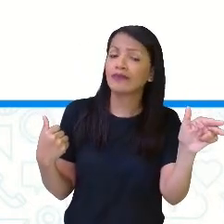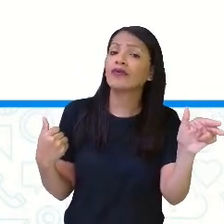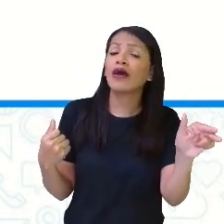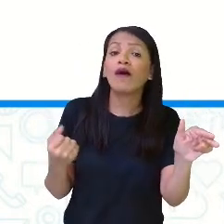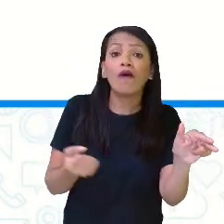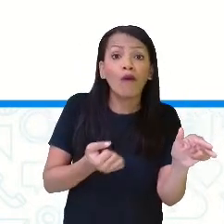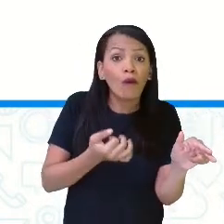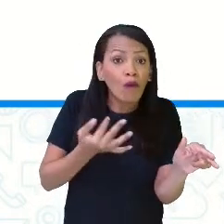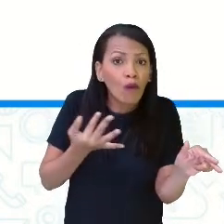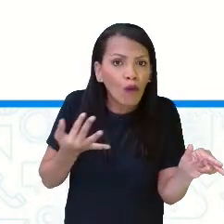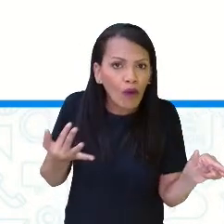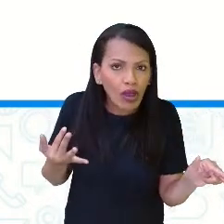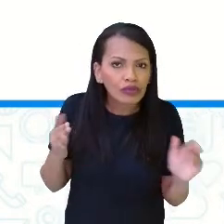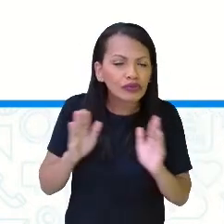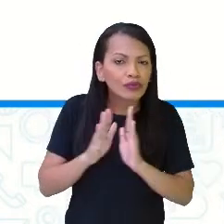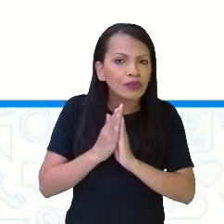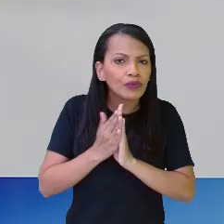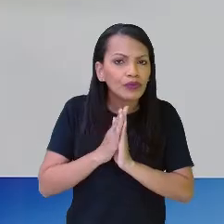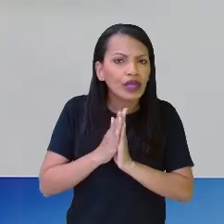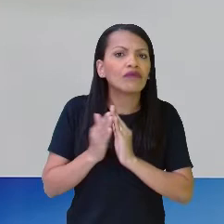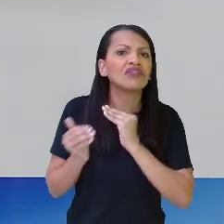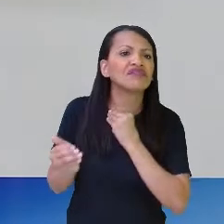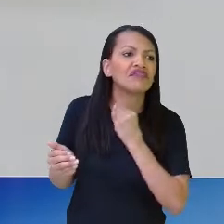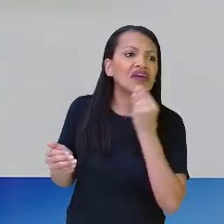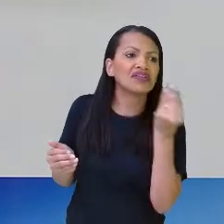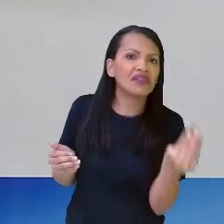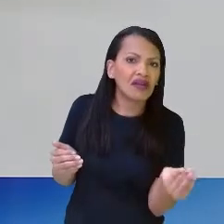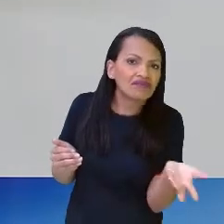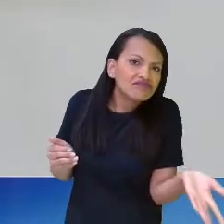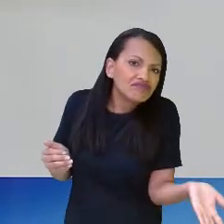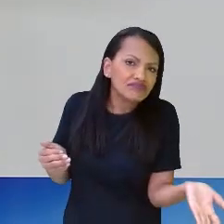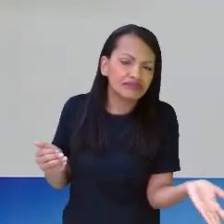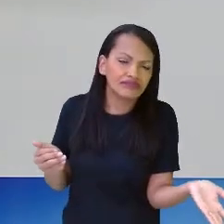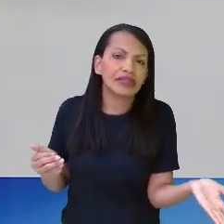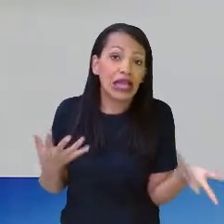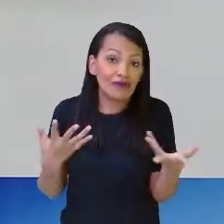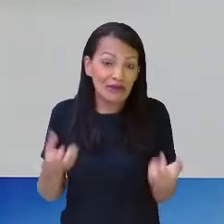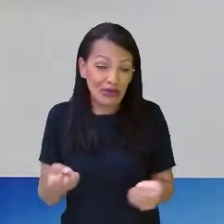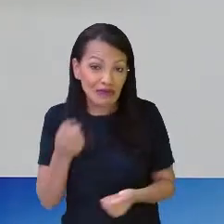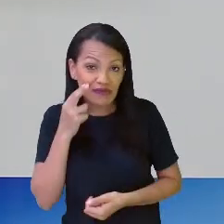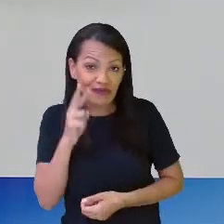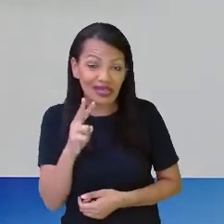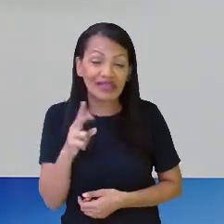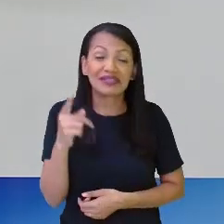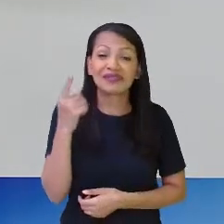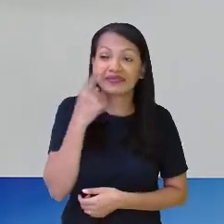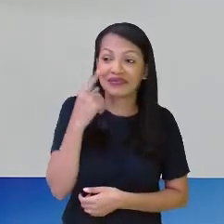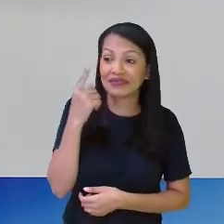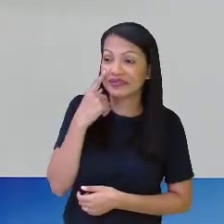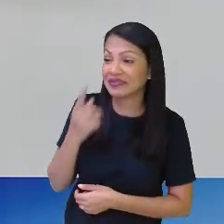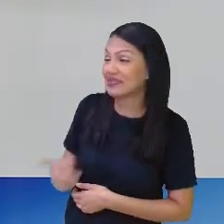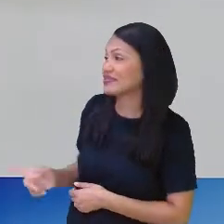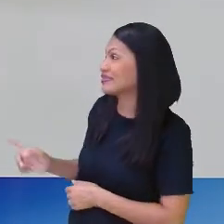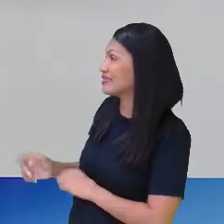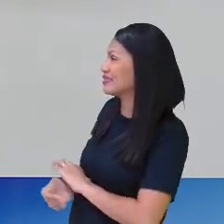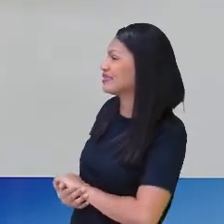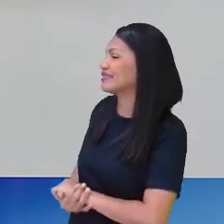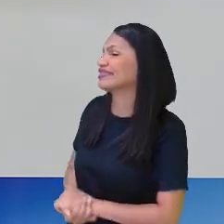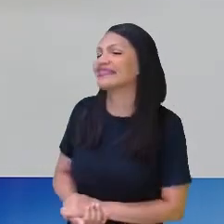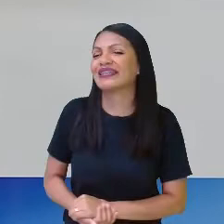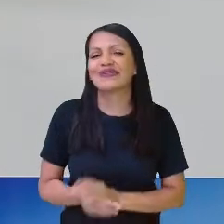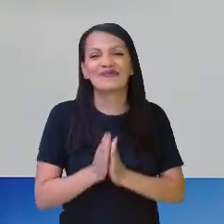Quantos bonecos ele vai dar? Então, olha, vamos ver aqui. Eu trouxe os bonequinhos para vocês.